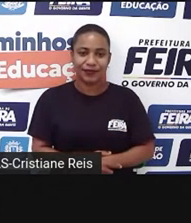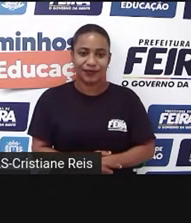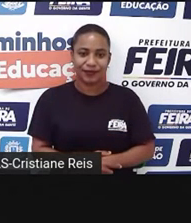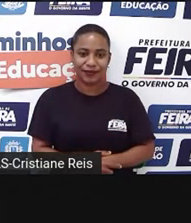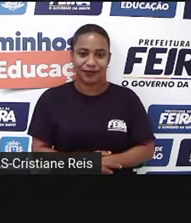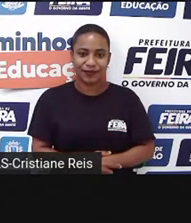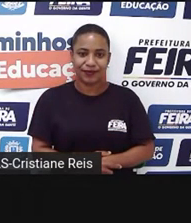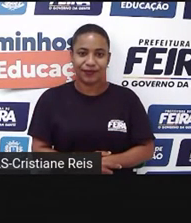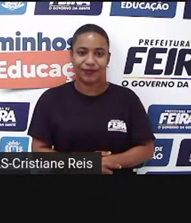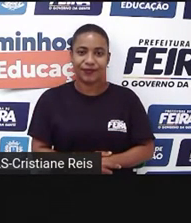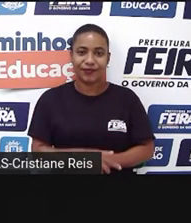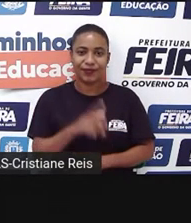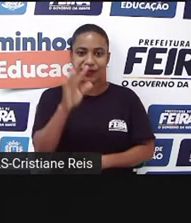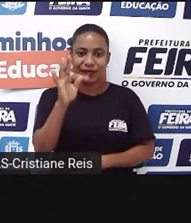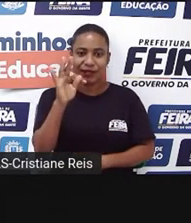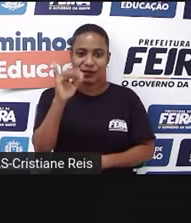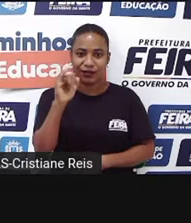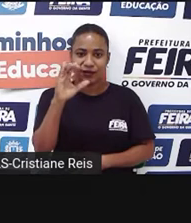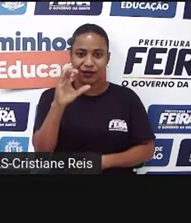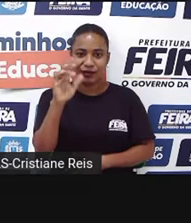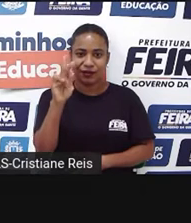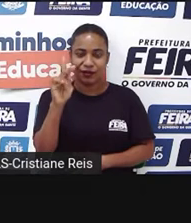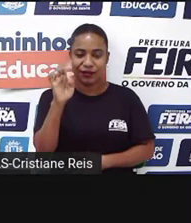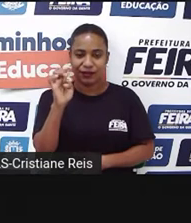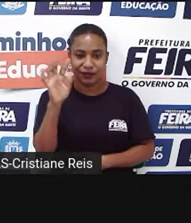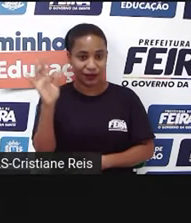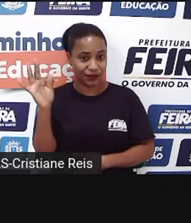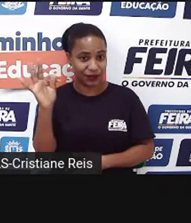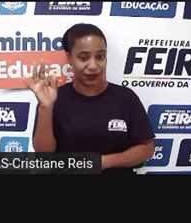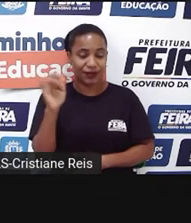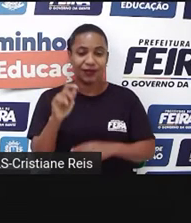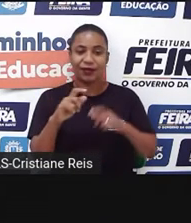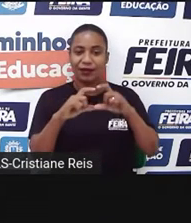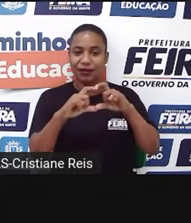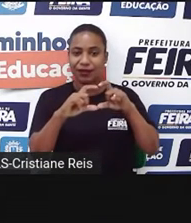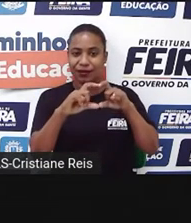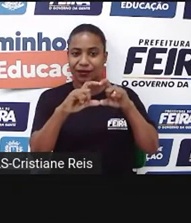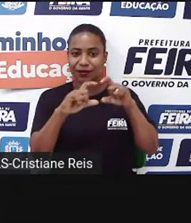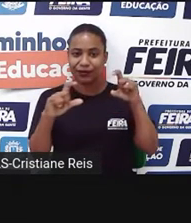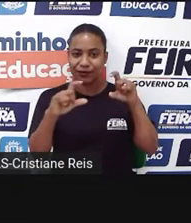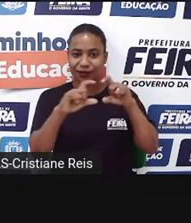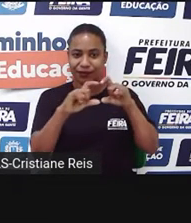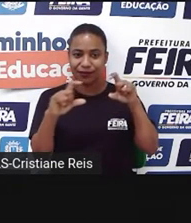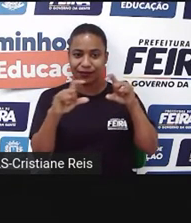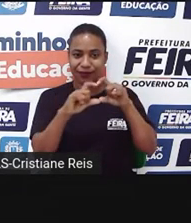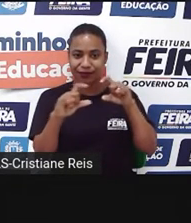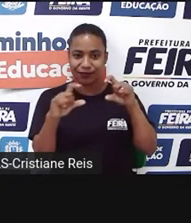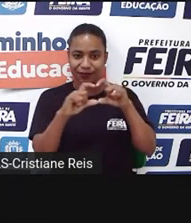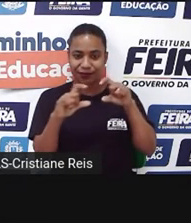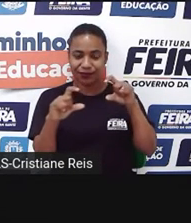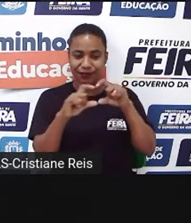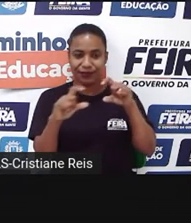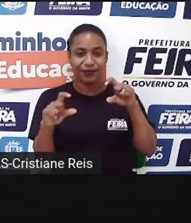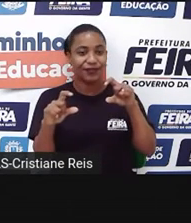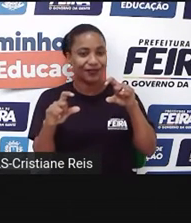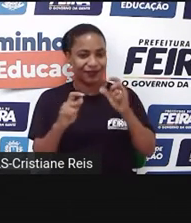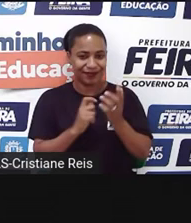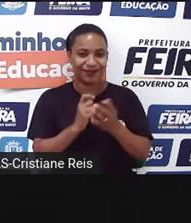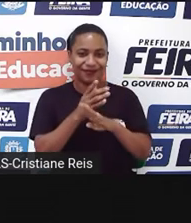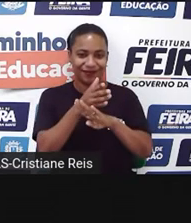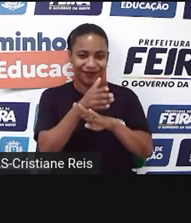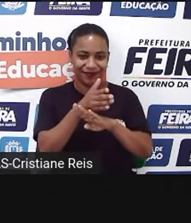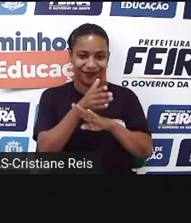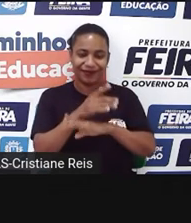And ticket, que o ingresso, bilhete, né, que a gente recebe quando compra o acesso à peça teatral.